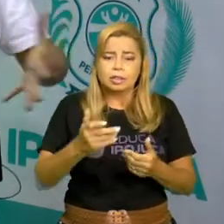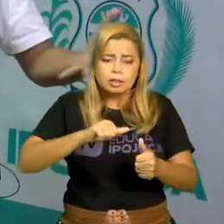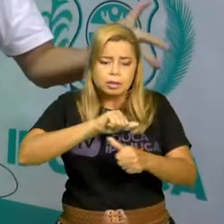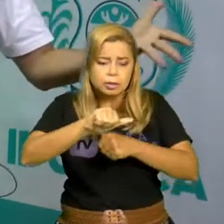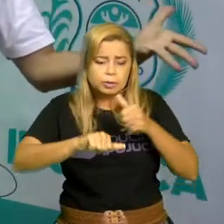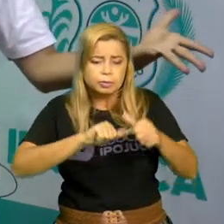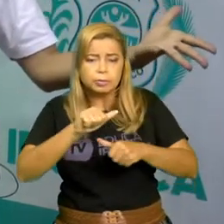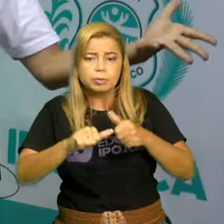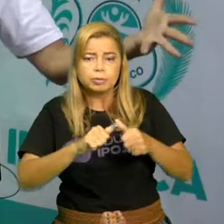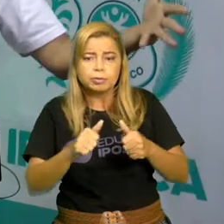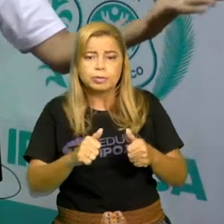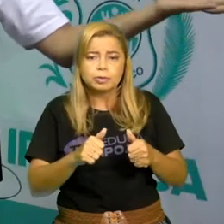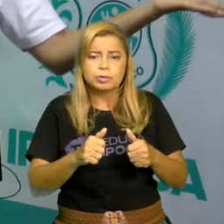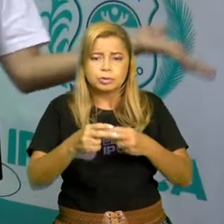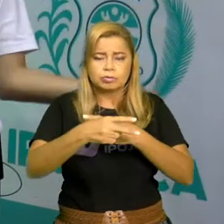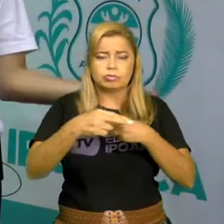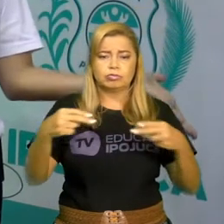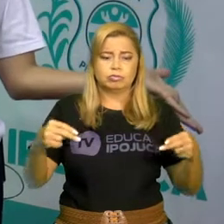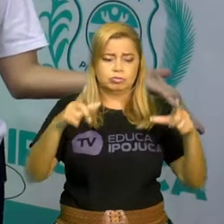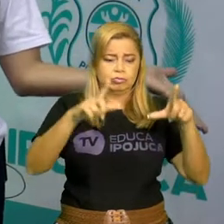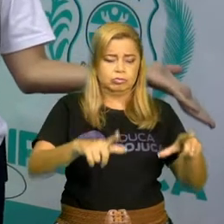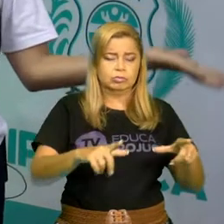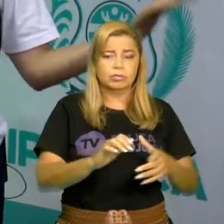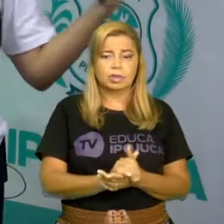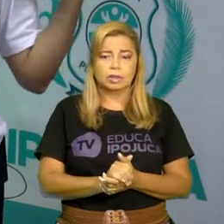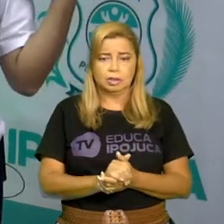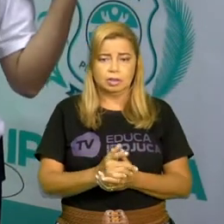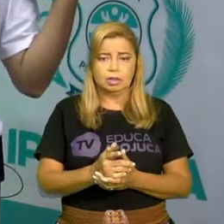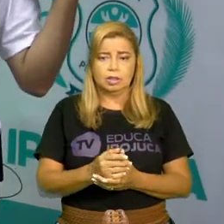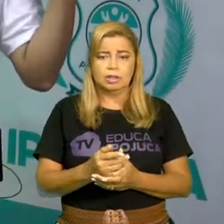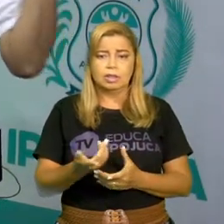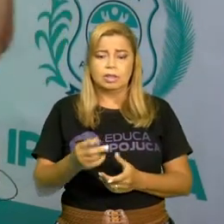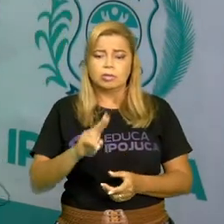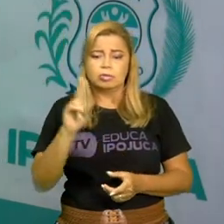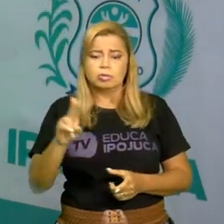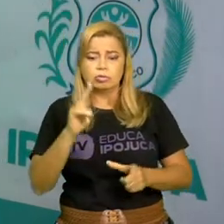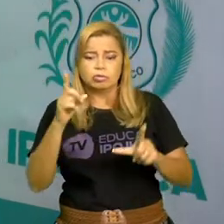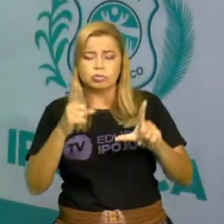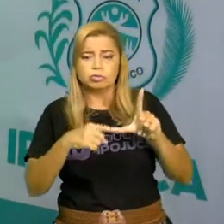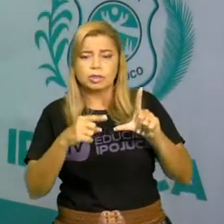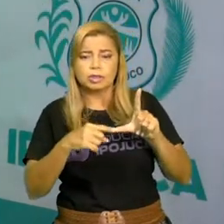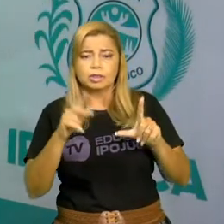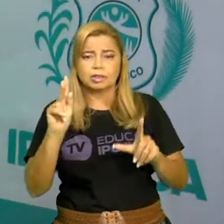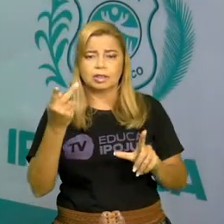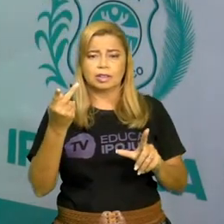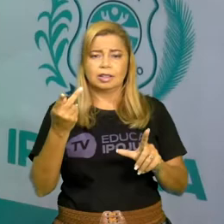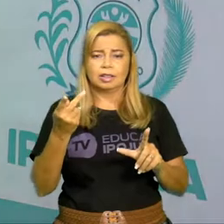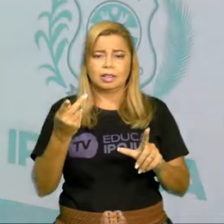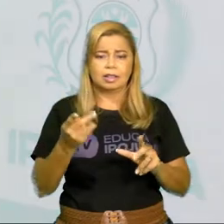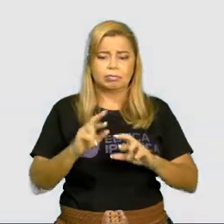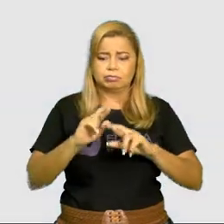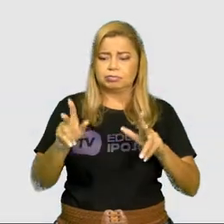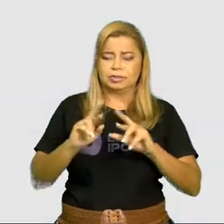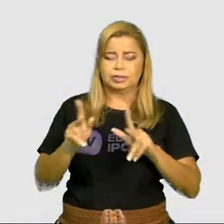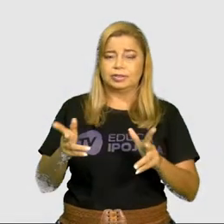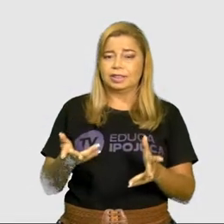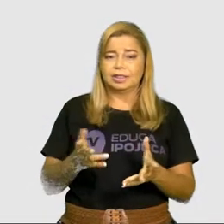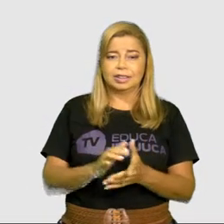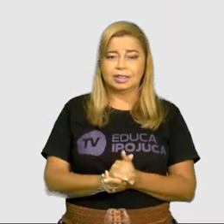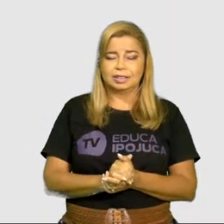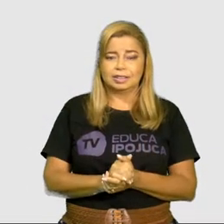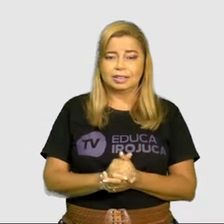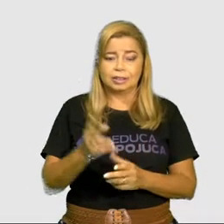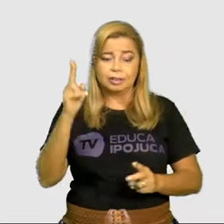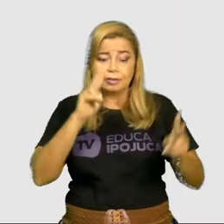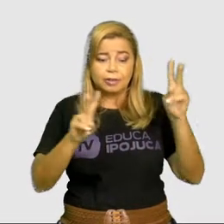Quando ele se intromete, tudo fica diferente. Se você vê aqui, ó, na nossa telinha, se você